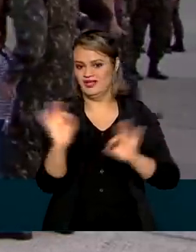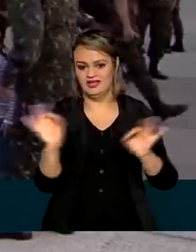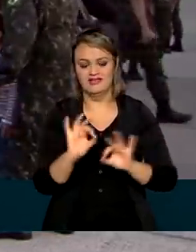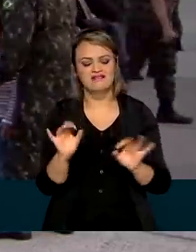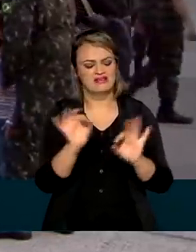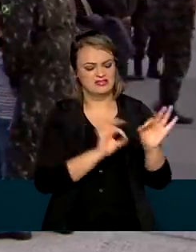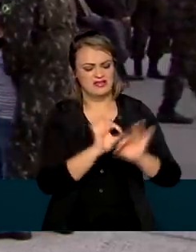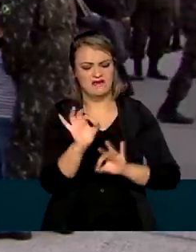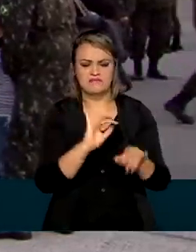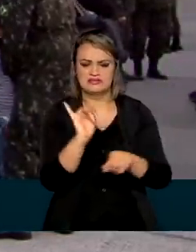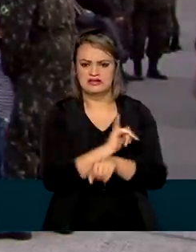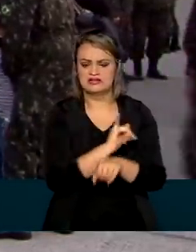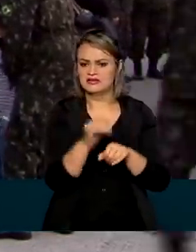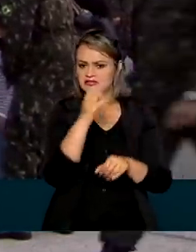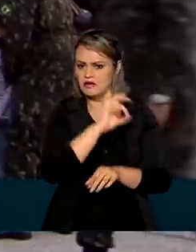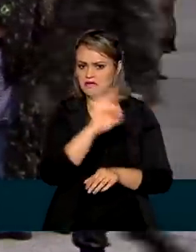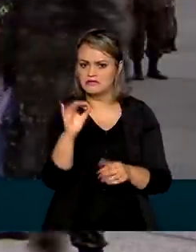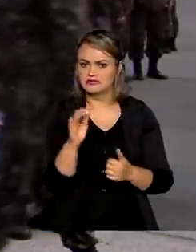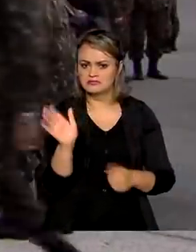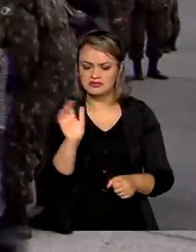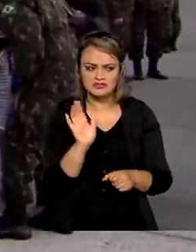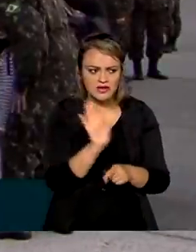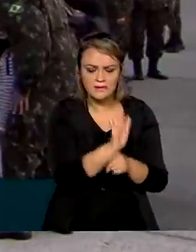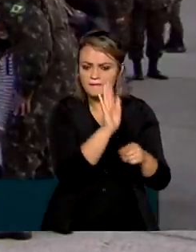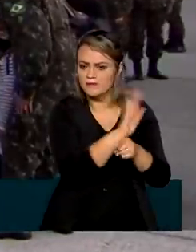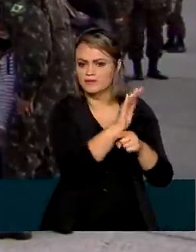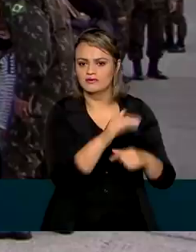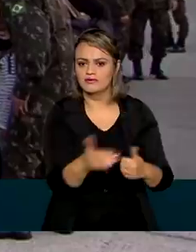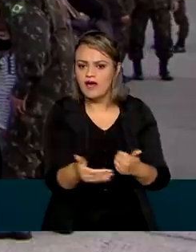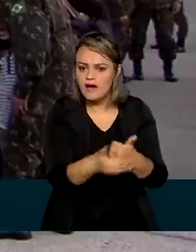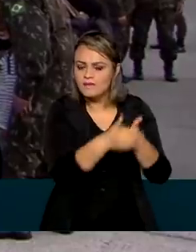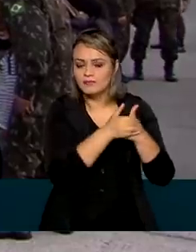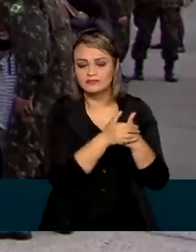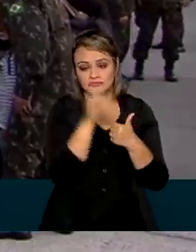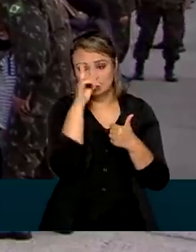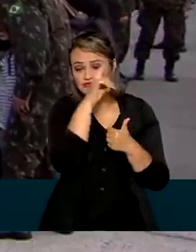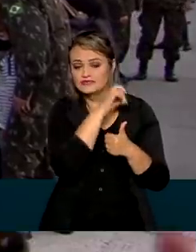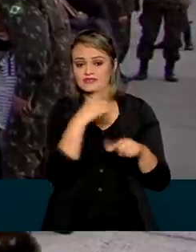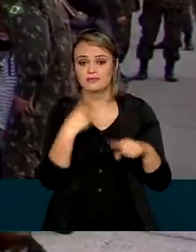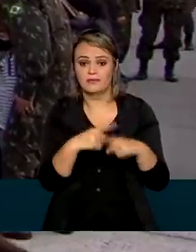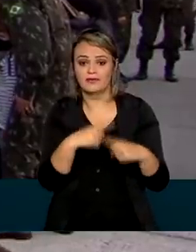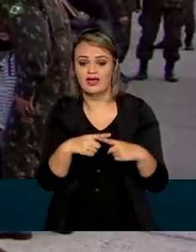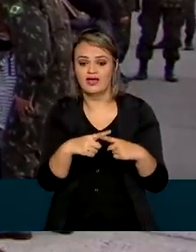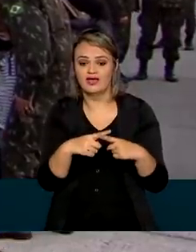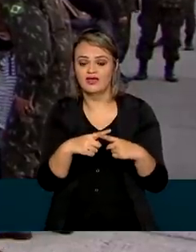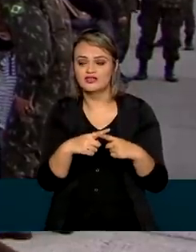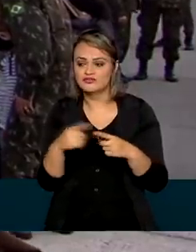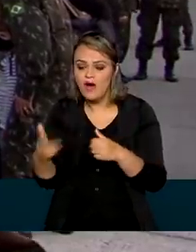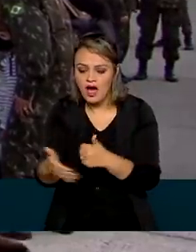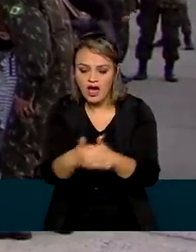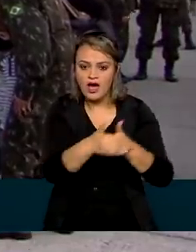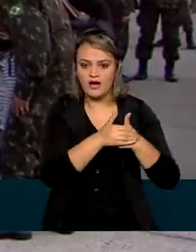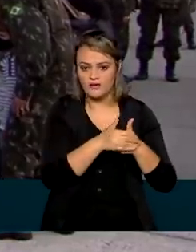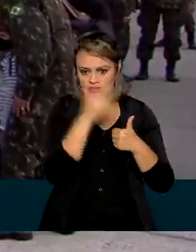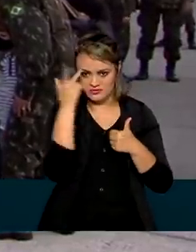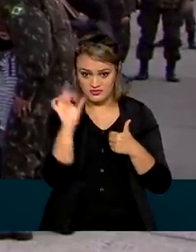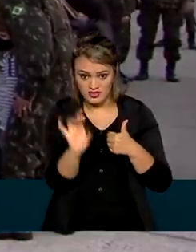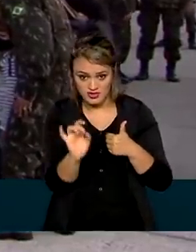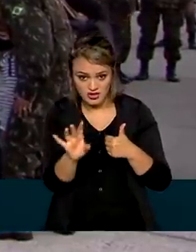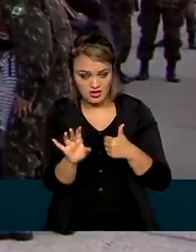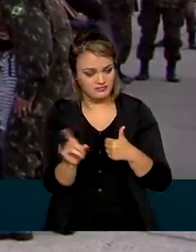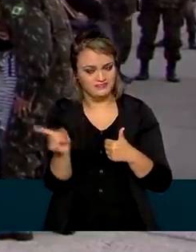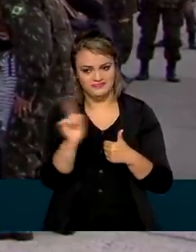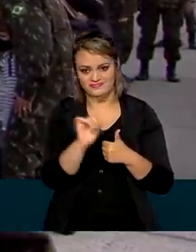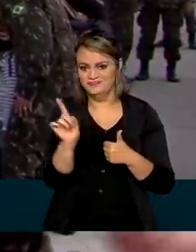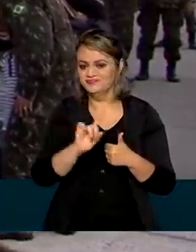muito bem feita de acolhimento de refugiados. Um acolhimento complicado porque envolve não só acolher as pessoas que estão vindo pela fronteira,